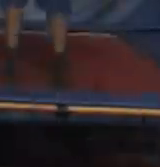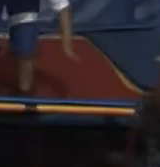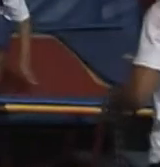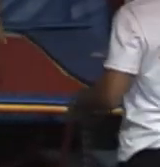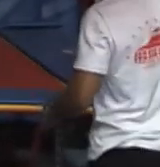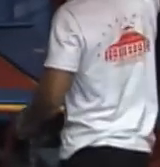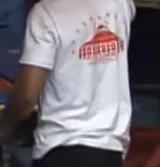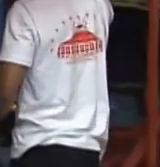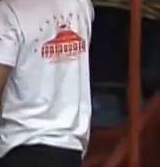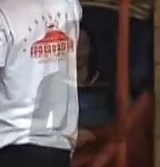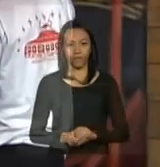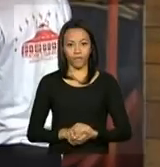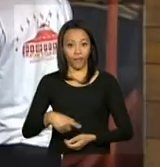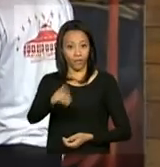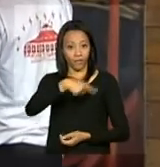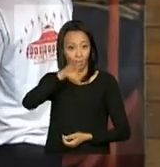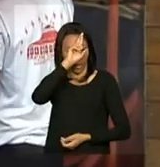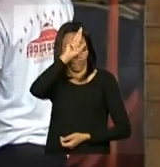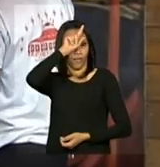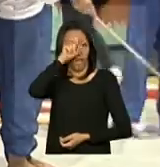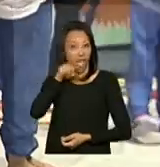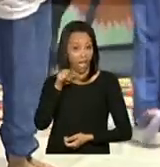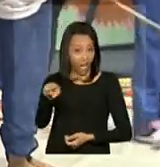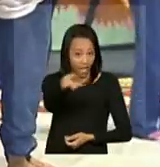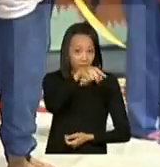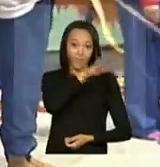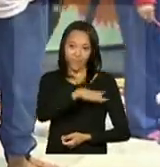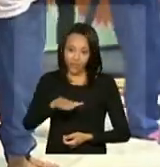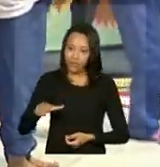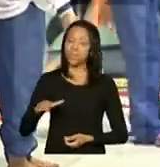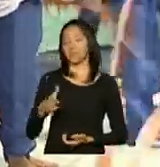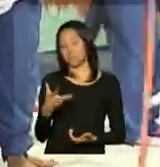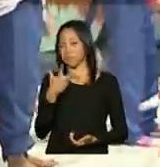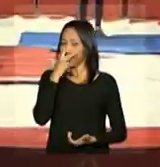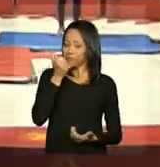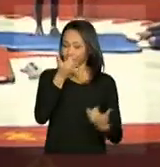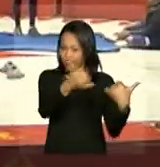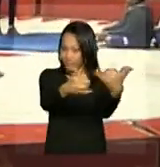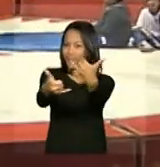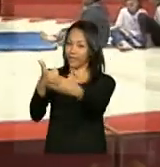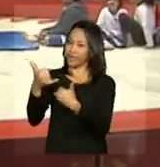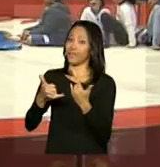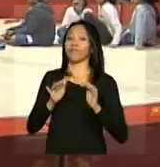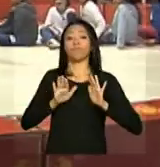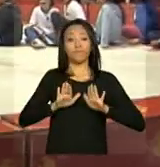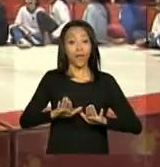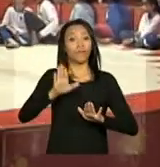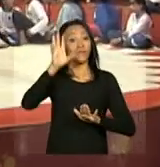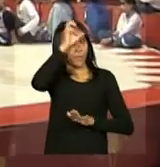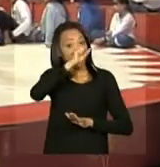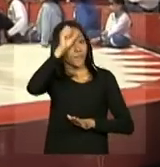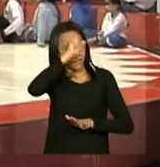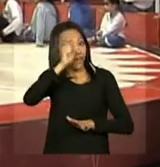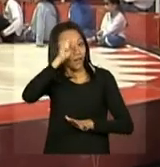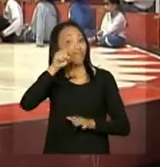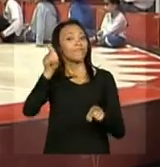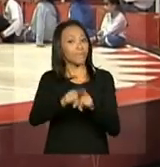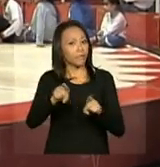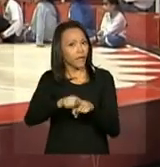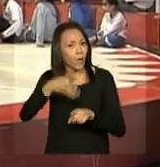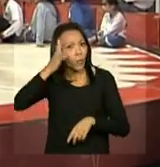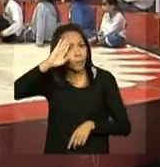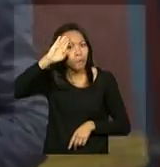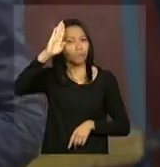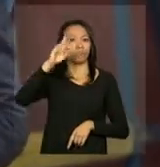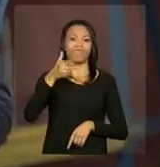Não se engane, essas crianças até podem estar brincando, mas o ensino também é carro-chefe